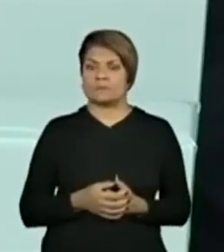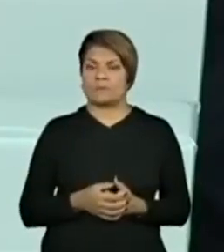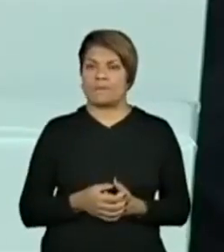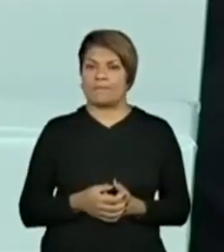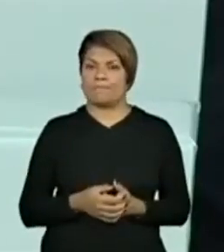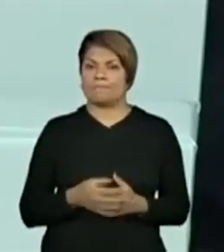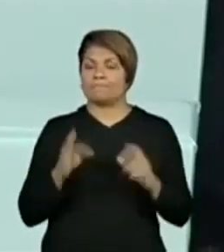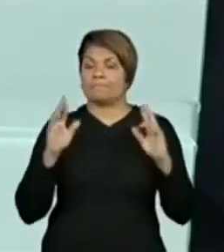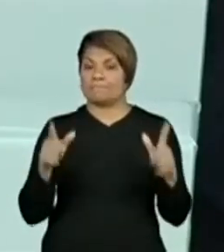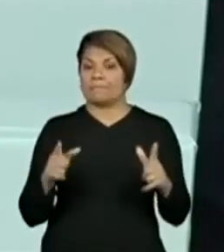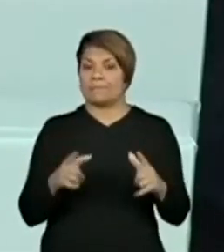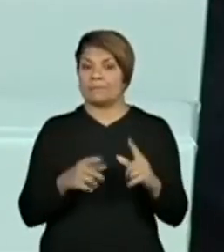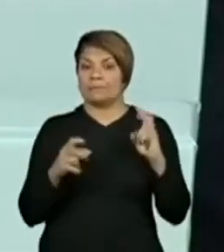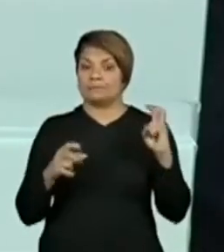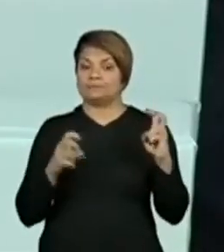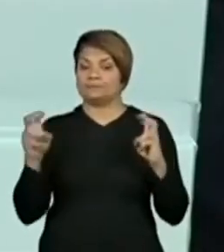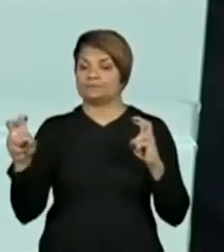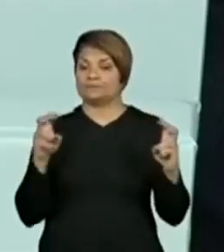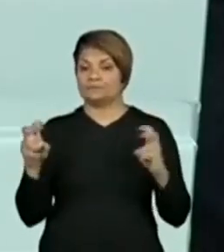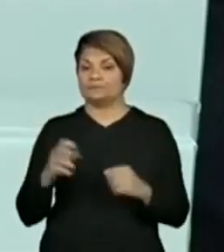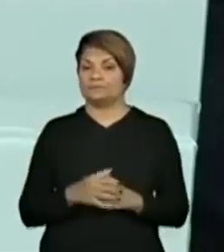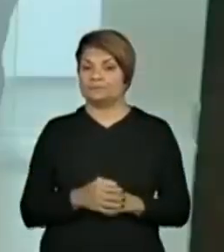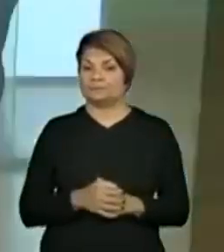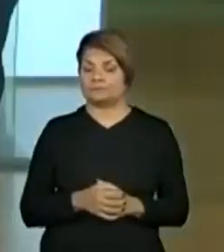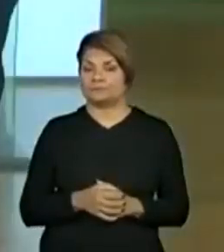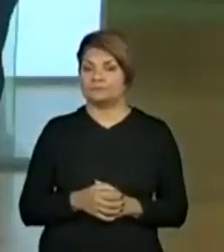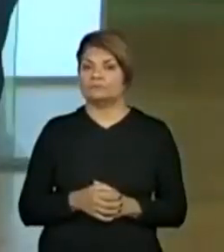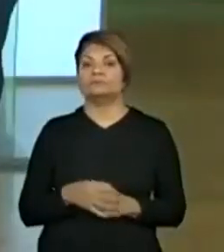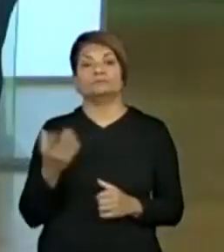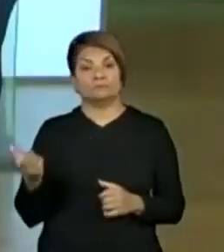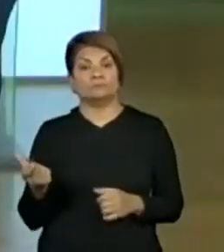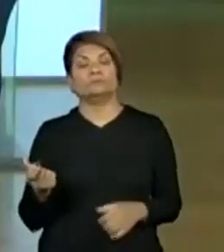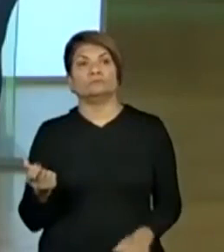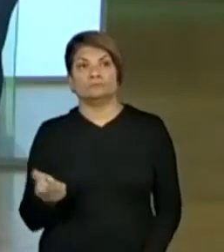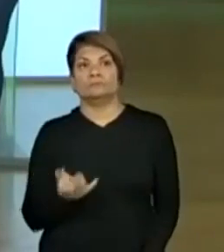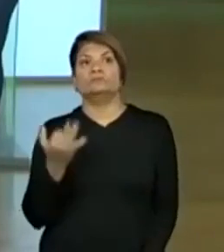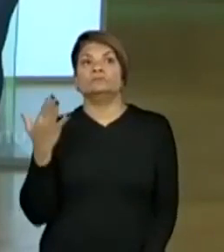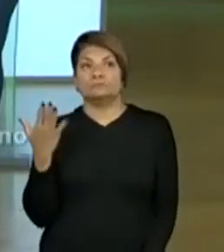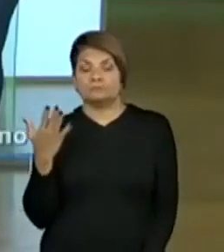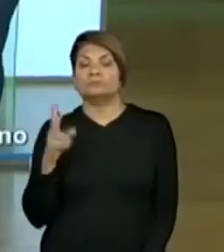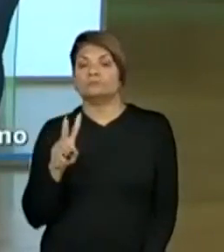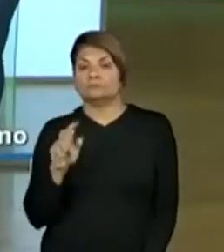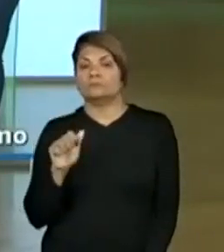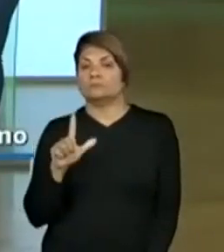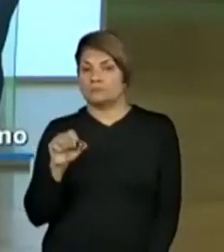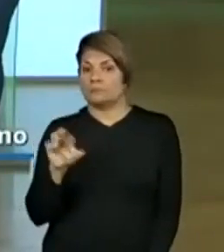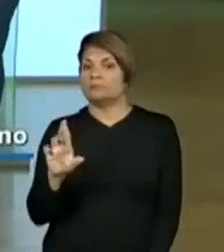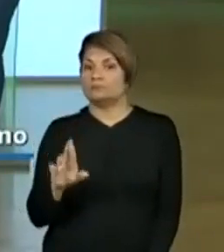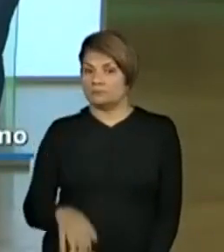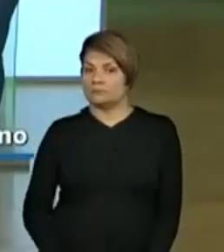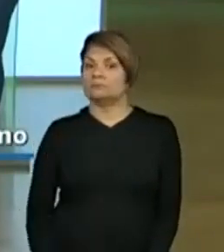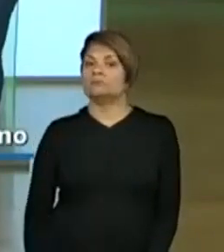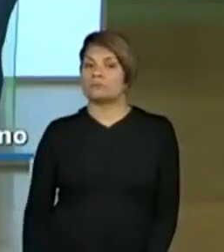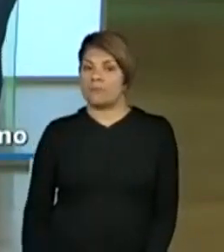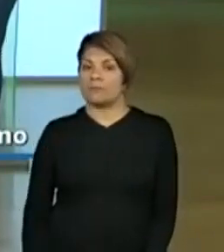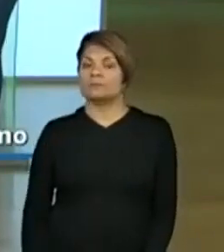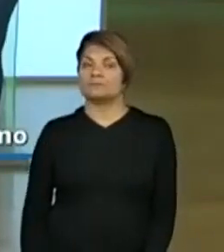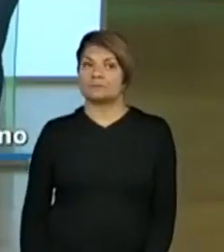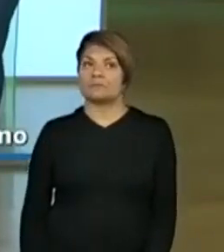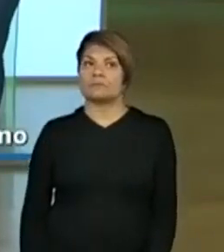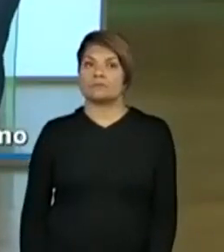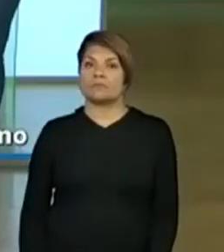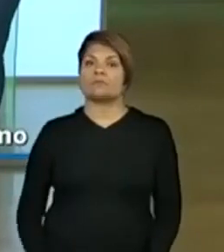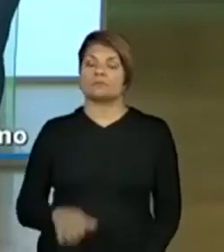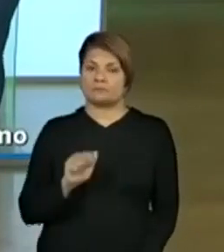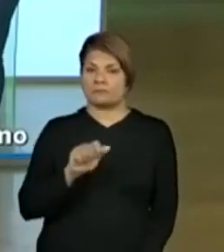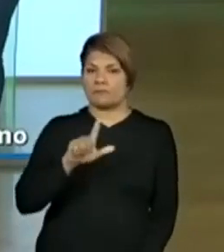Qual que é a diferença? Estão falando, professoras, que o valor. O valor do 5. Muito bem. A